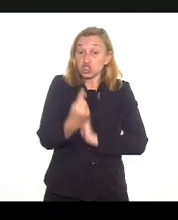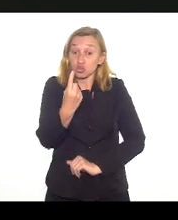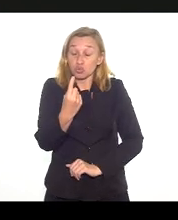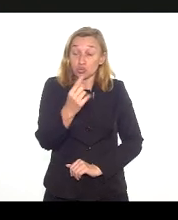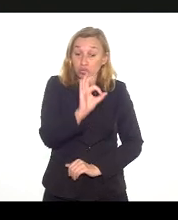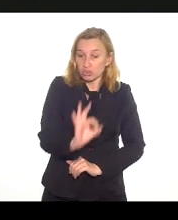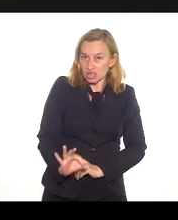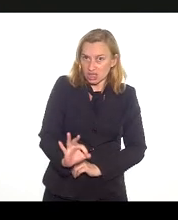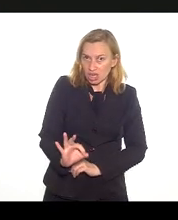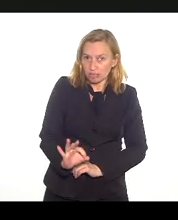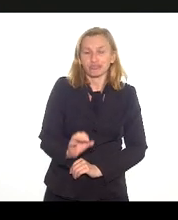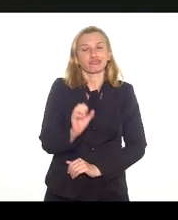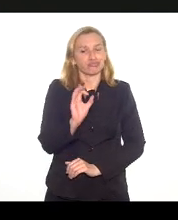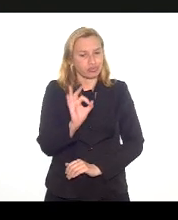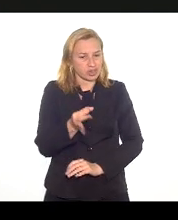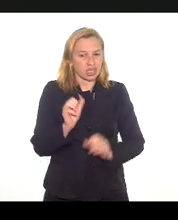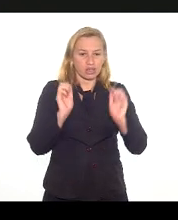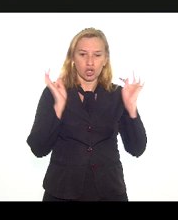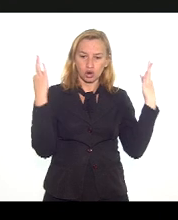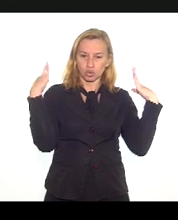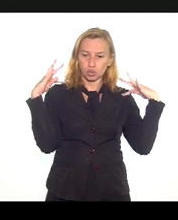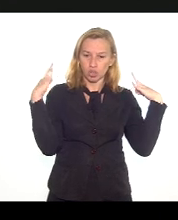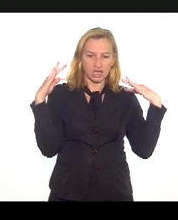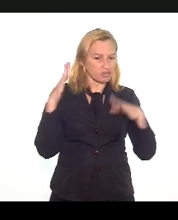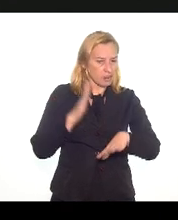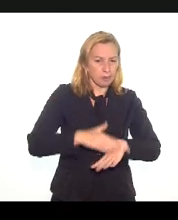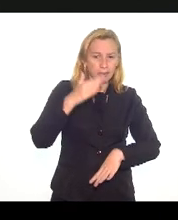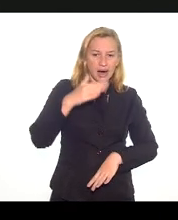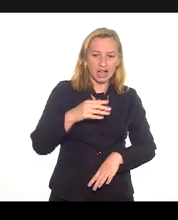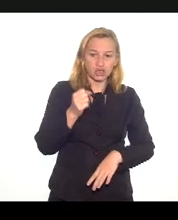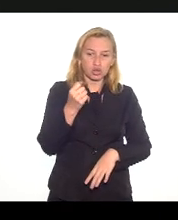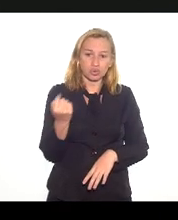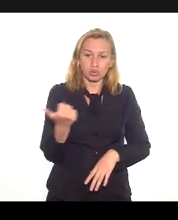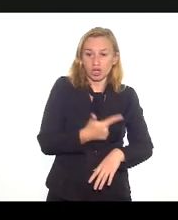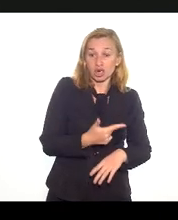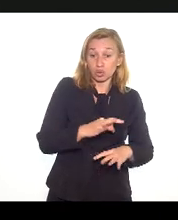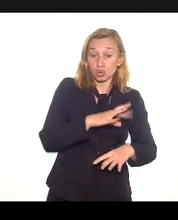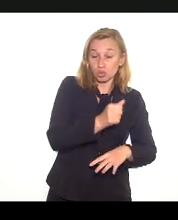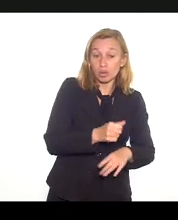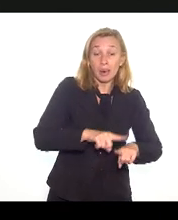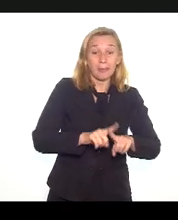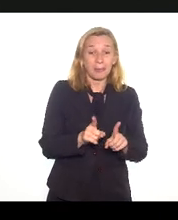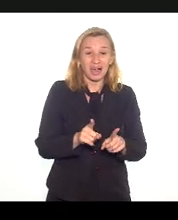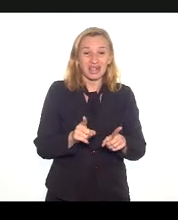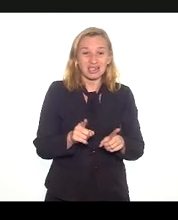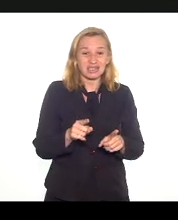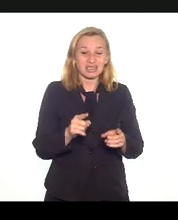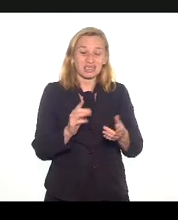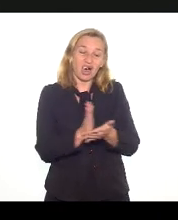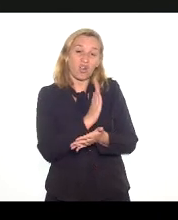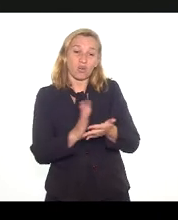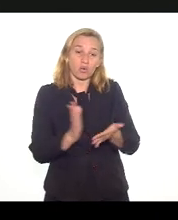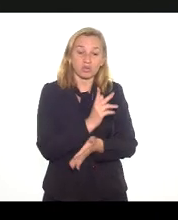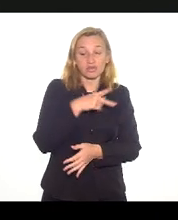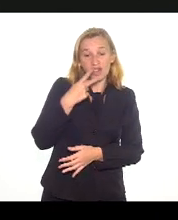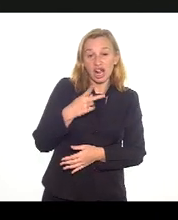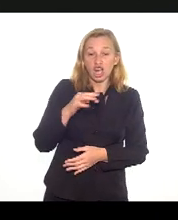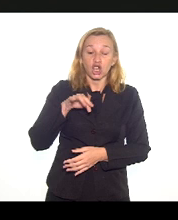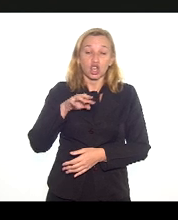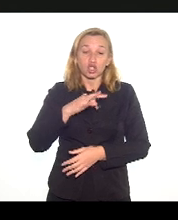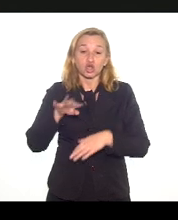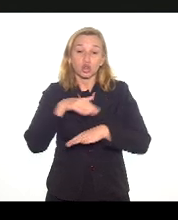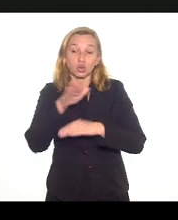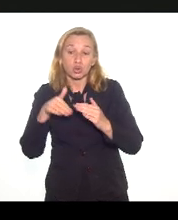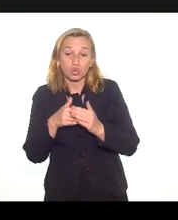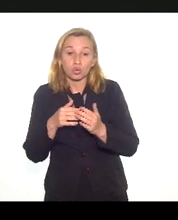empregos, é claro que o turismo vai além disso, mas não dá para pegar também, como alguns fazem, todos os bairros e restaurantes na cidade do Rio de